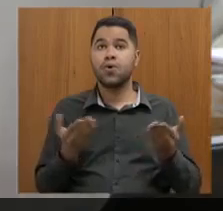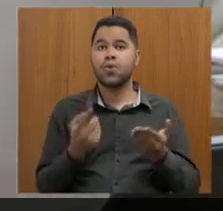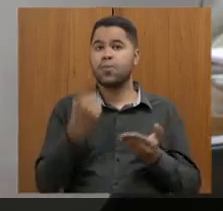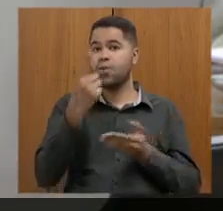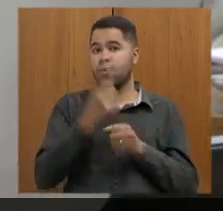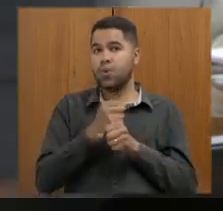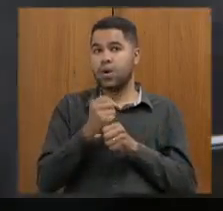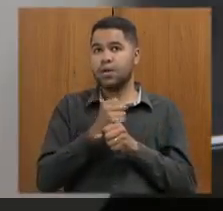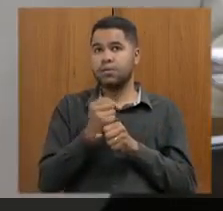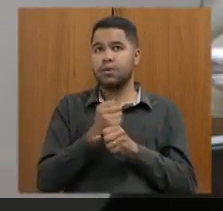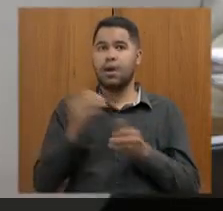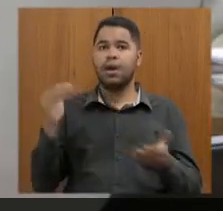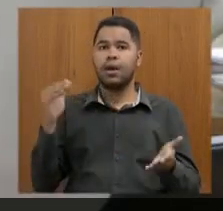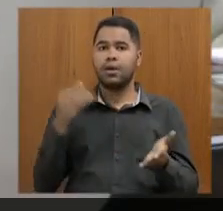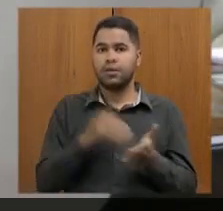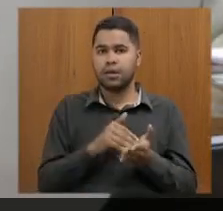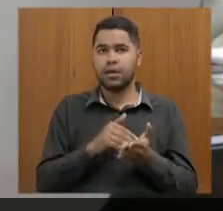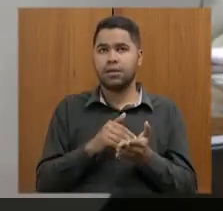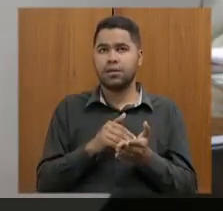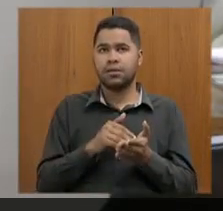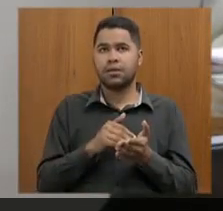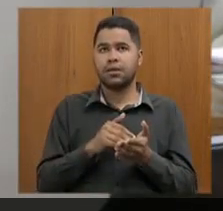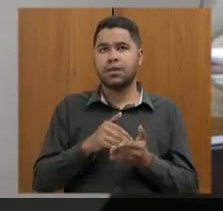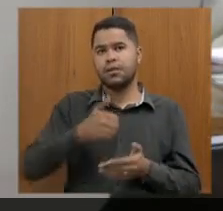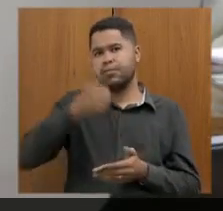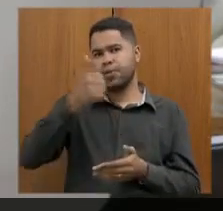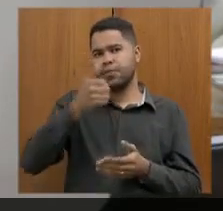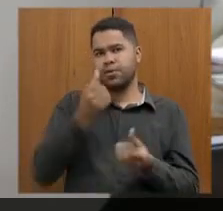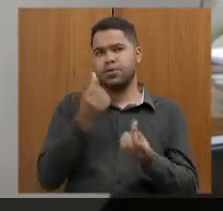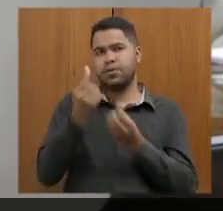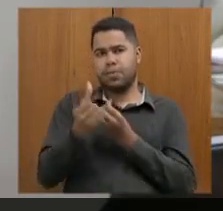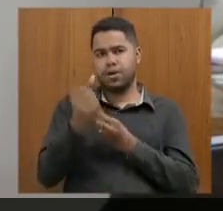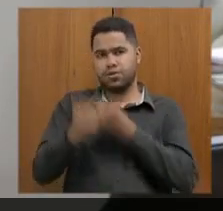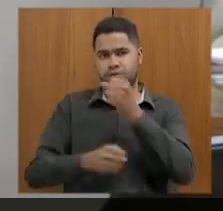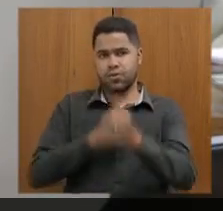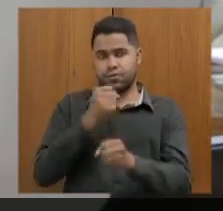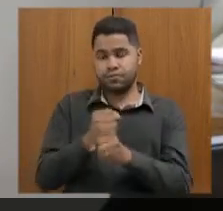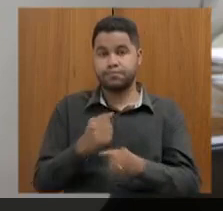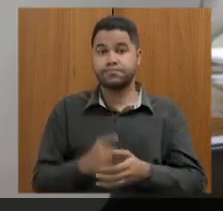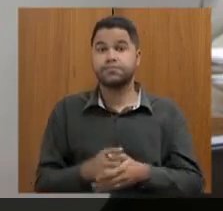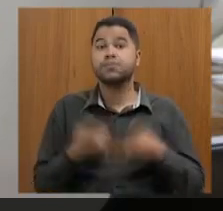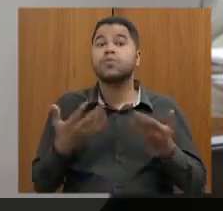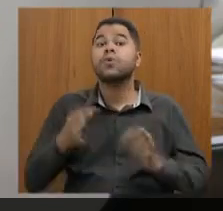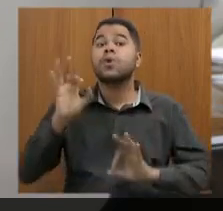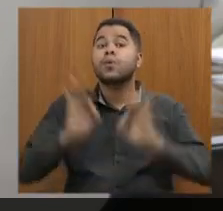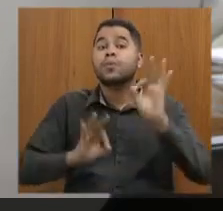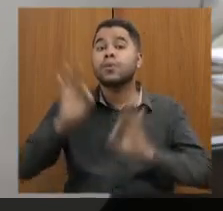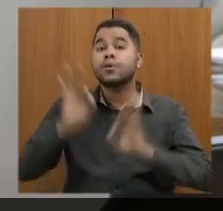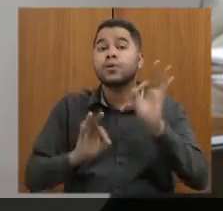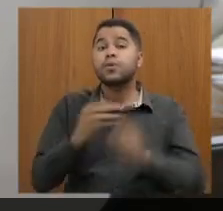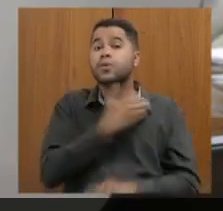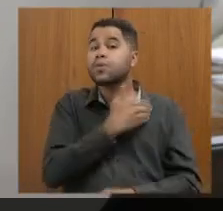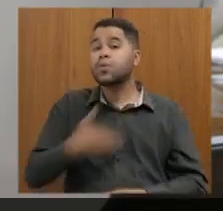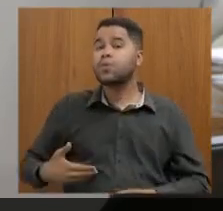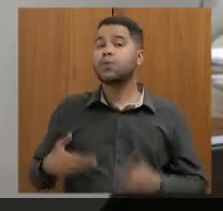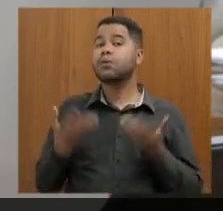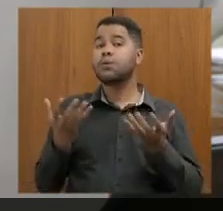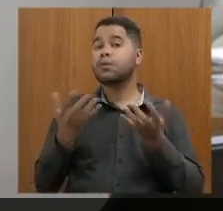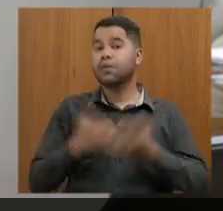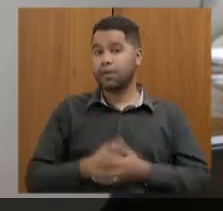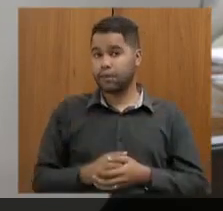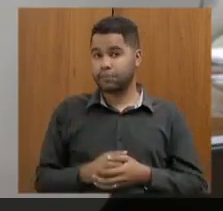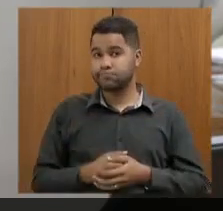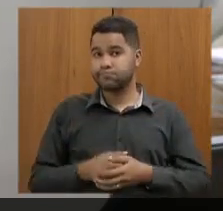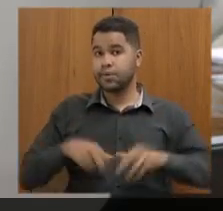ano. Então, até o primeiro semestre do ano que vem. Então, qual é o planejamento que o governo pretende